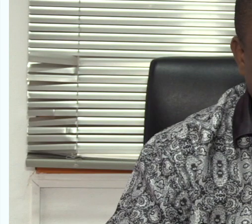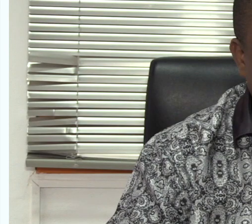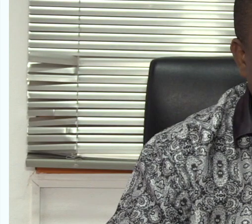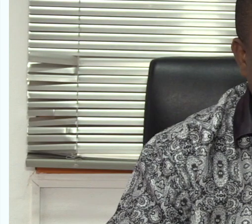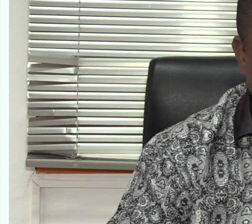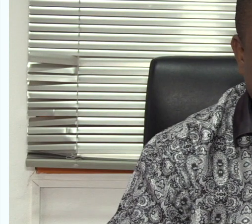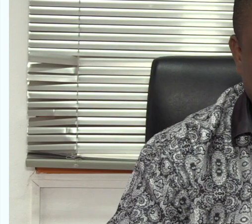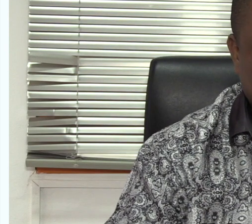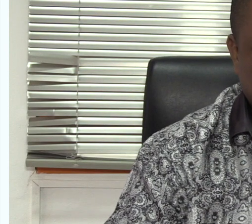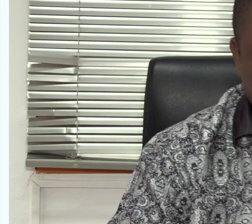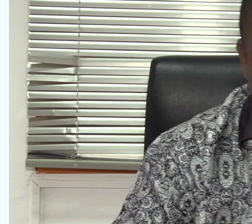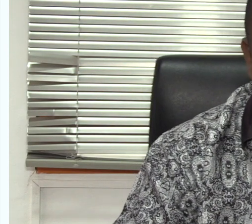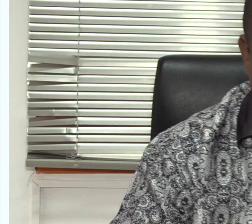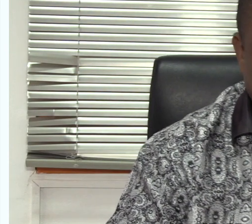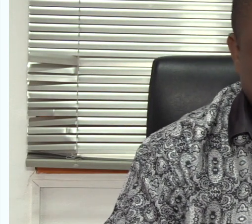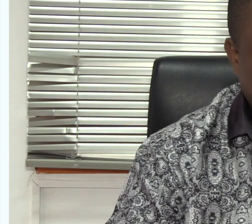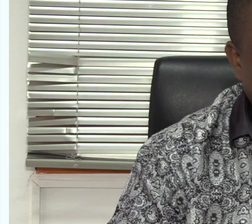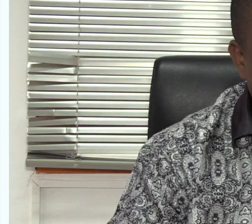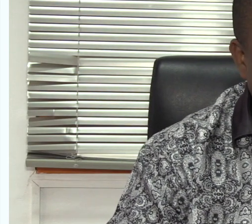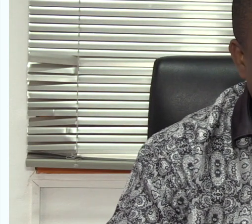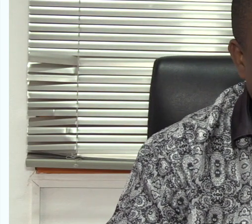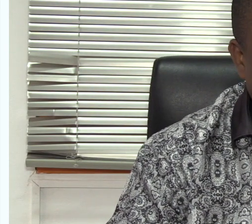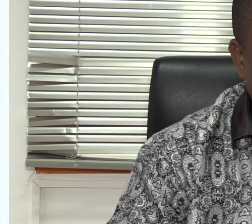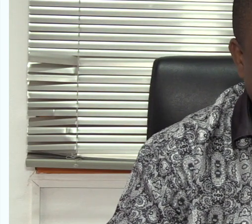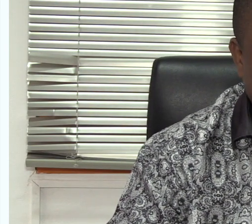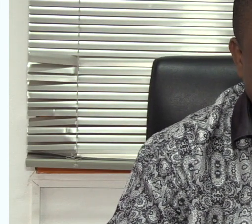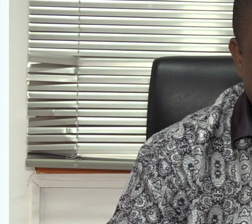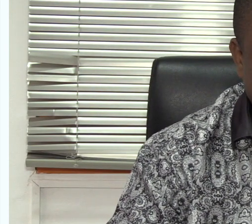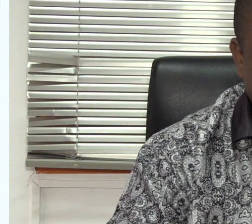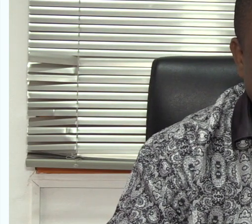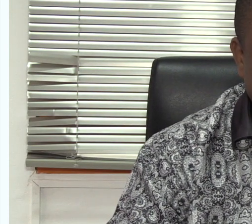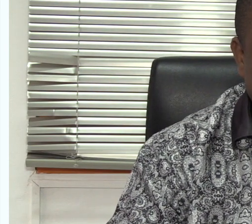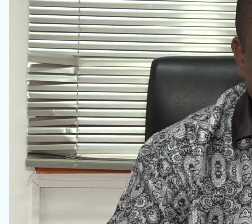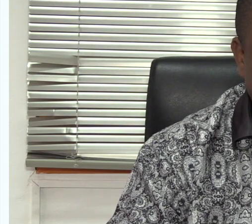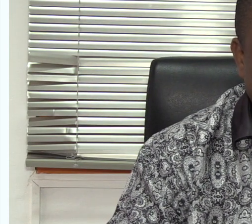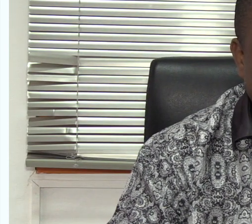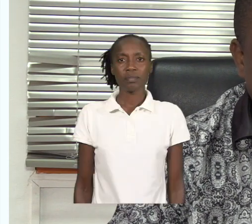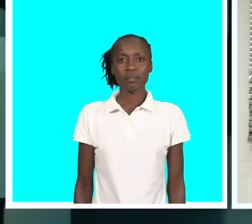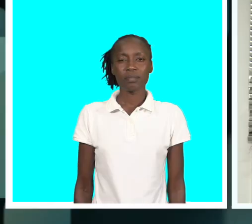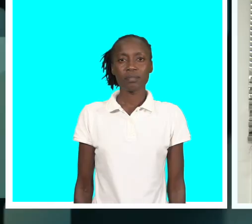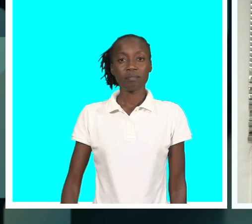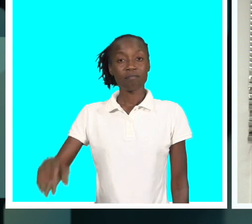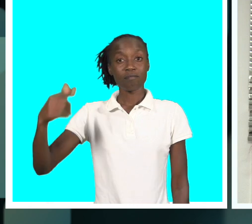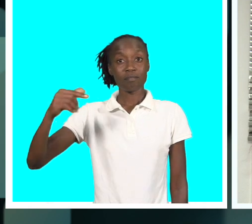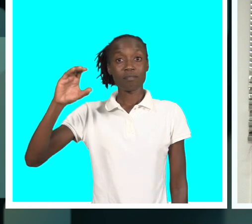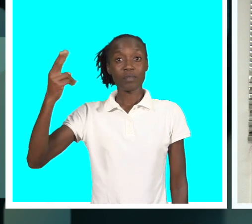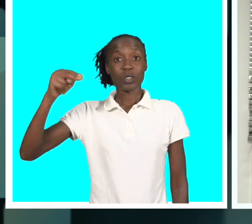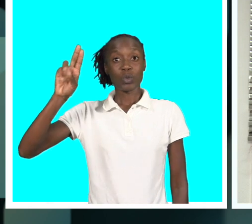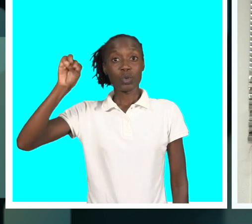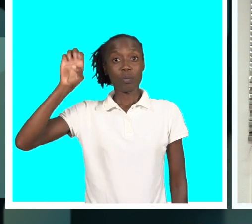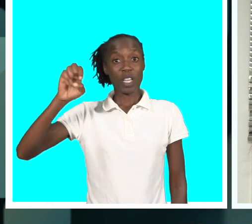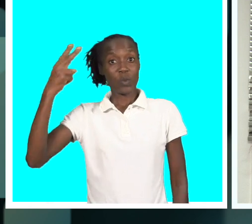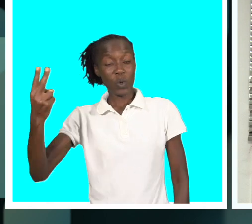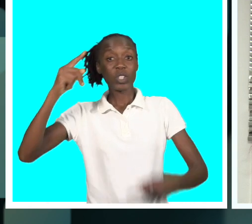da província de Maputo. Na Matola, em específico, os bairros eleitos são. Chumene 2,